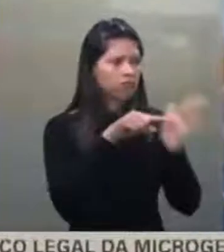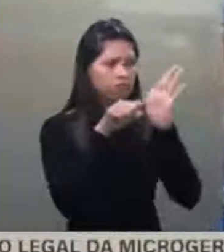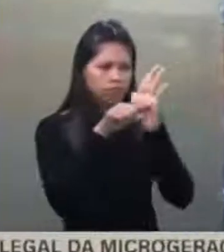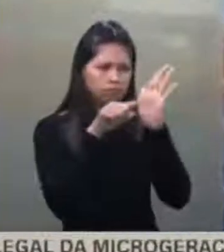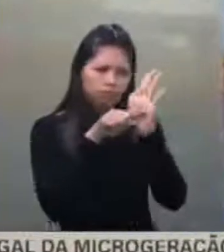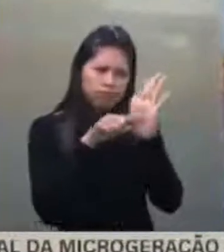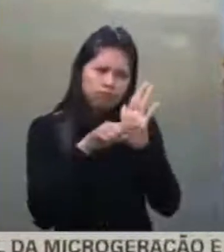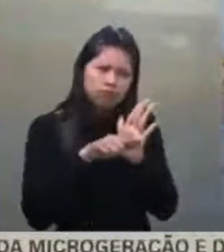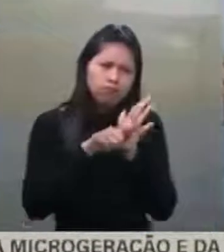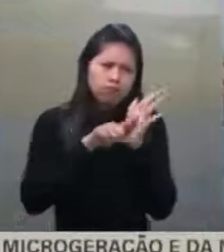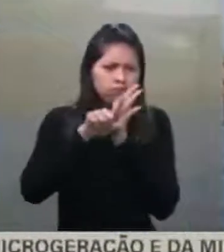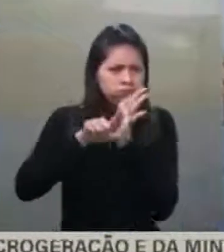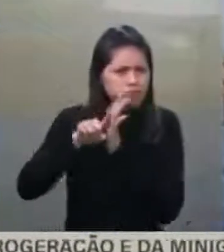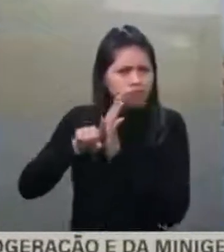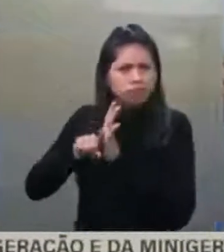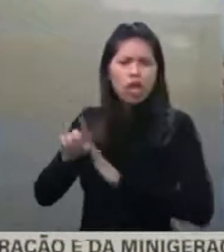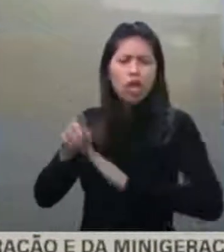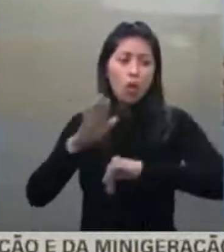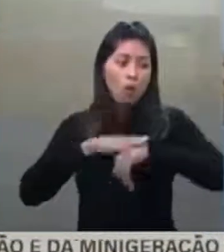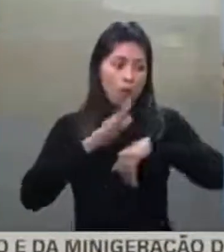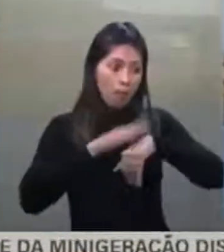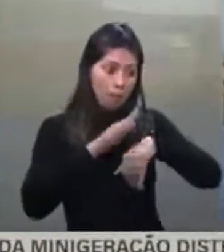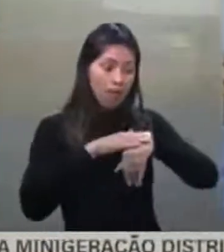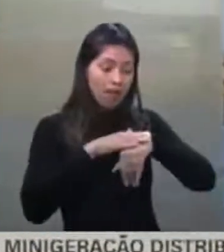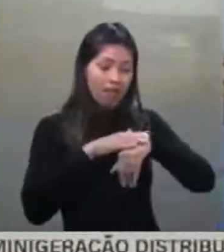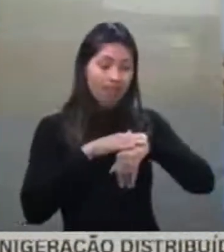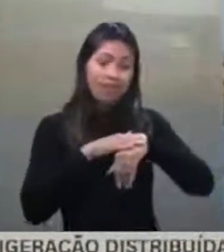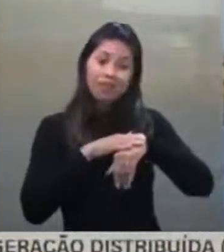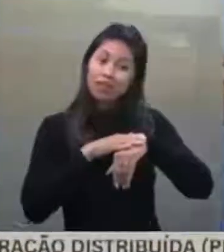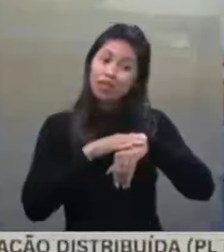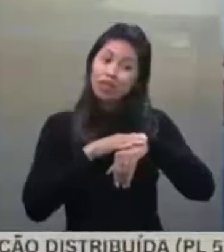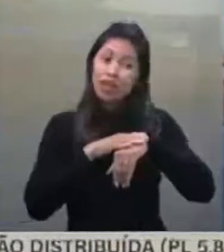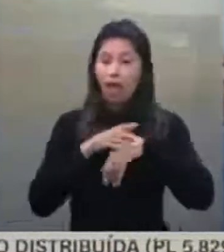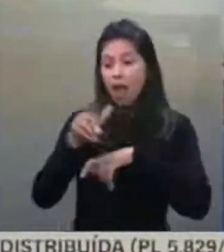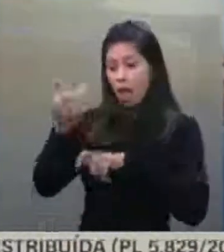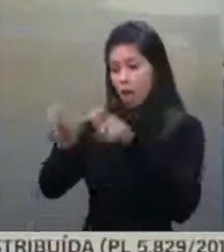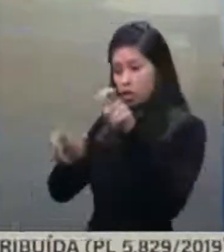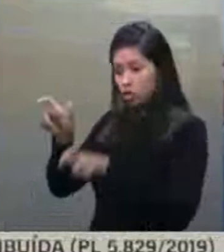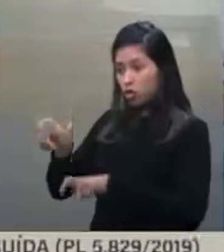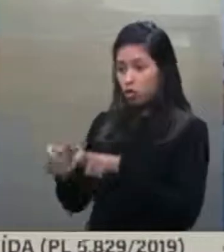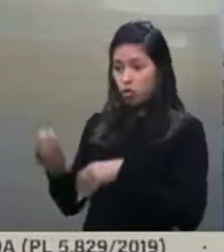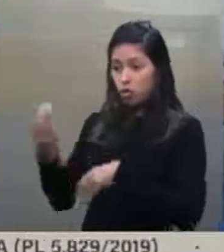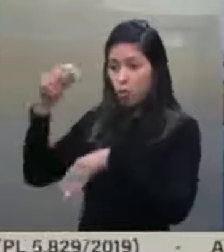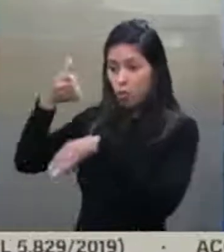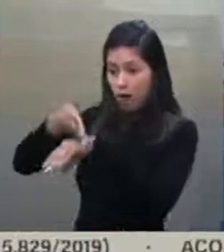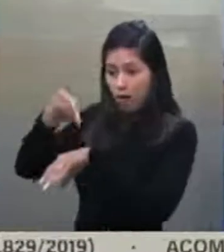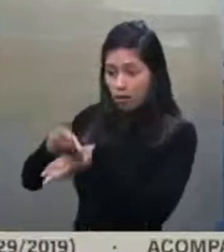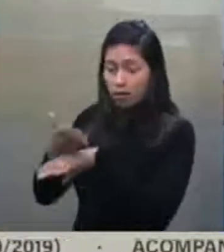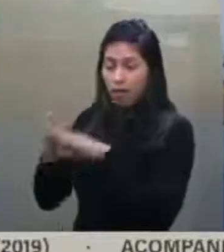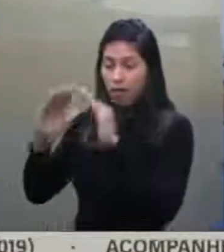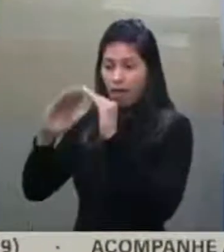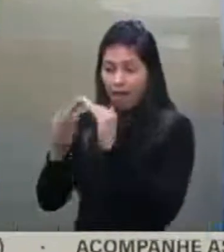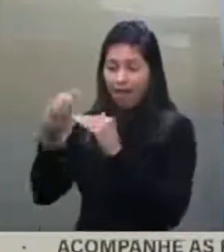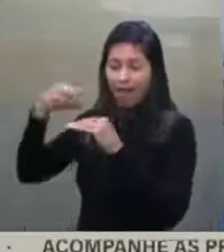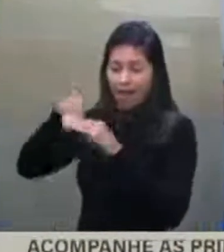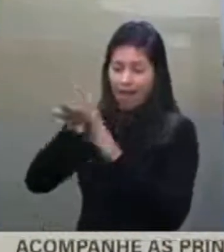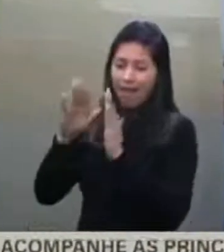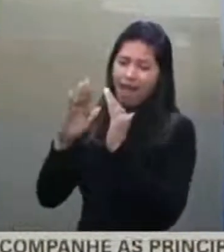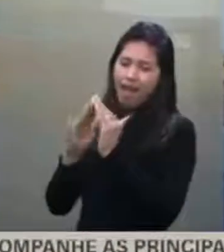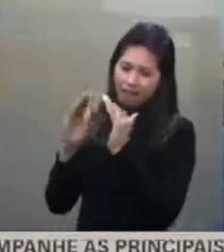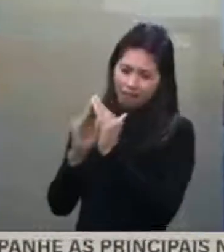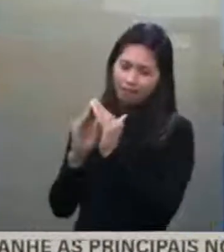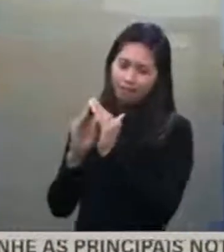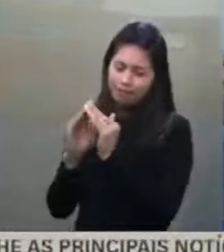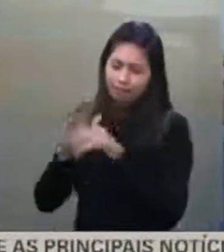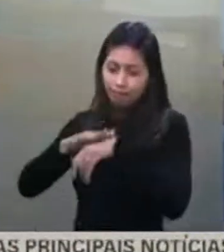mostrando que esse momento que as pessoas ficaram em casa e era necessário